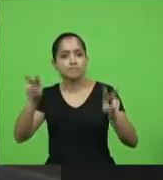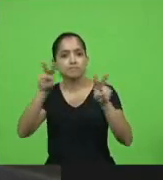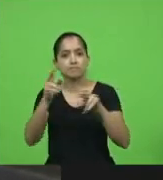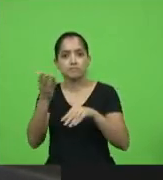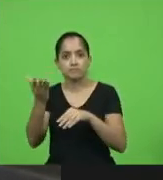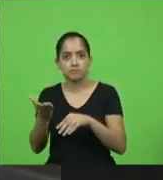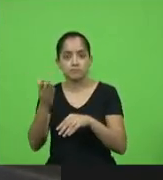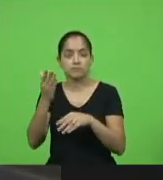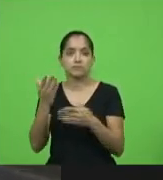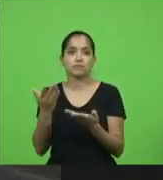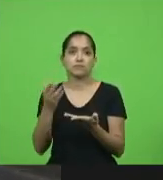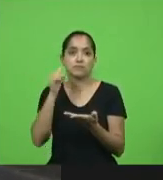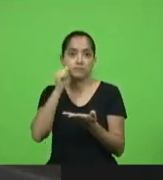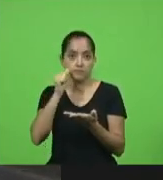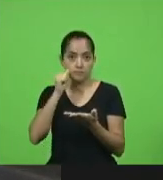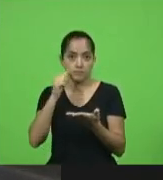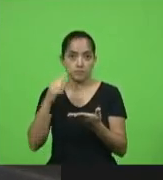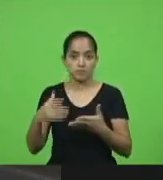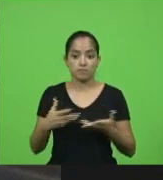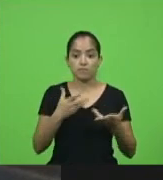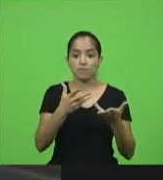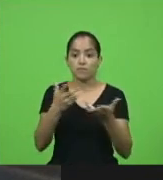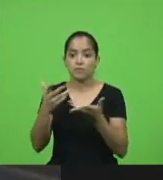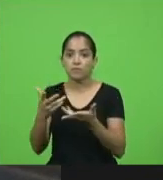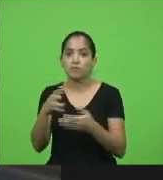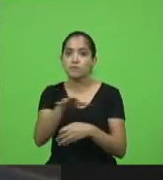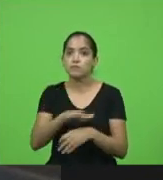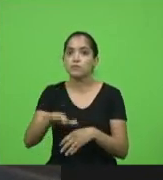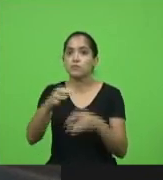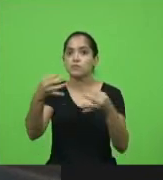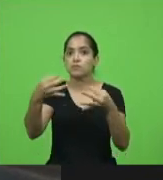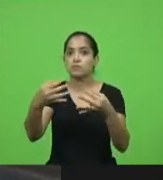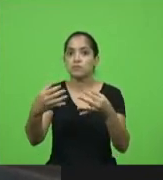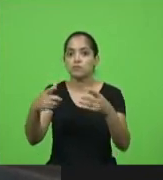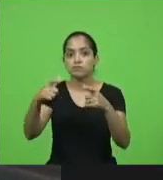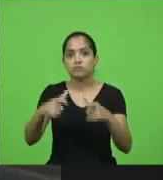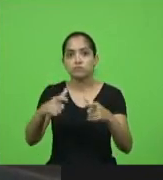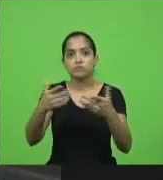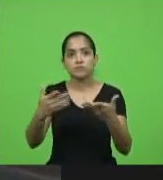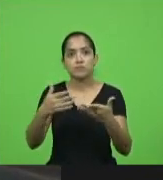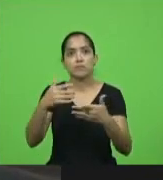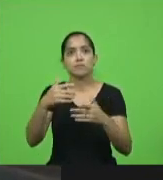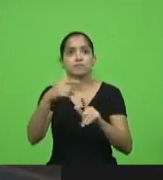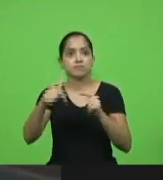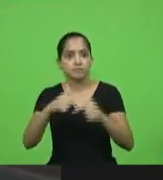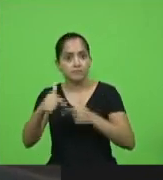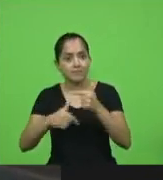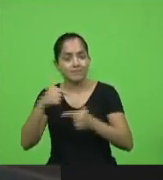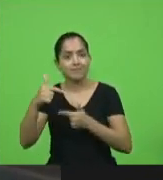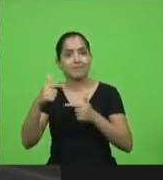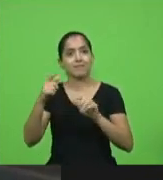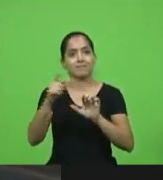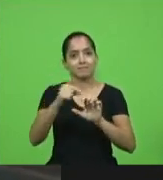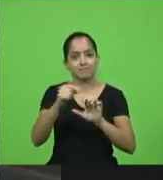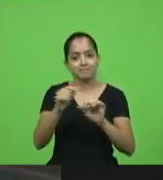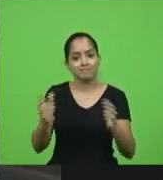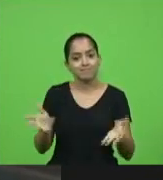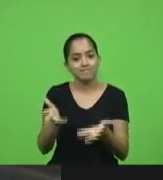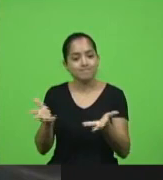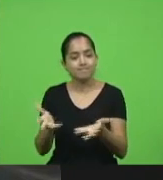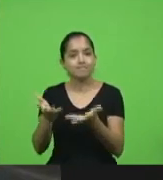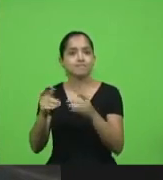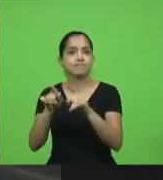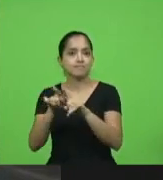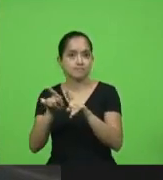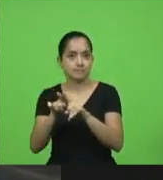buscam um espaço para poder para empreender que buscam incentivos também para